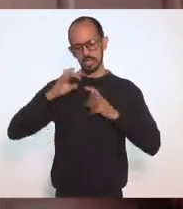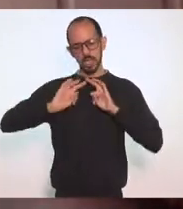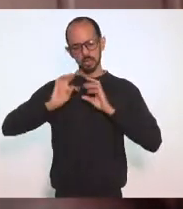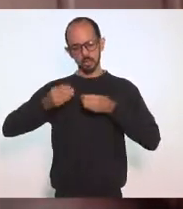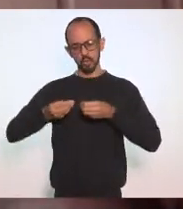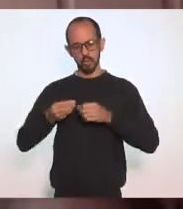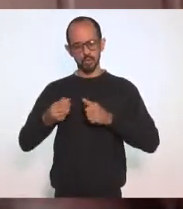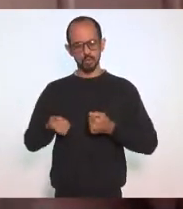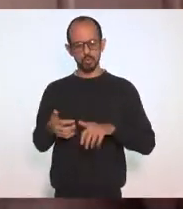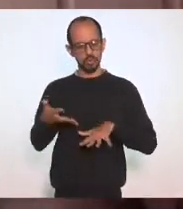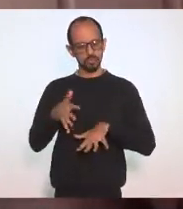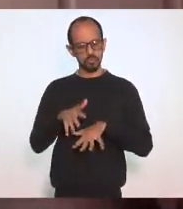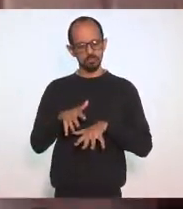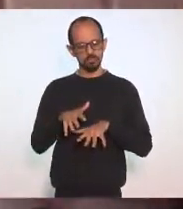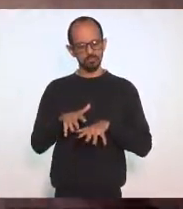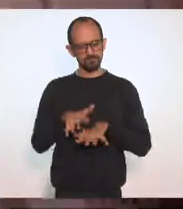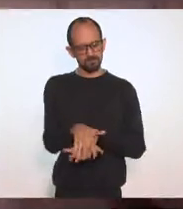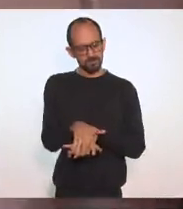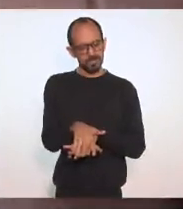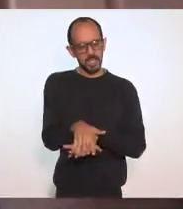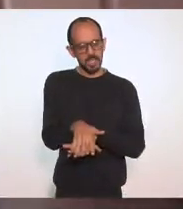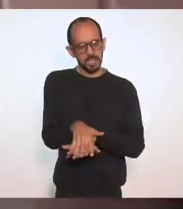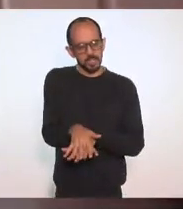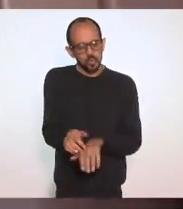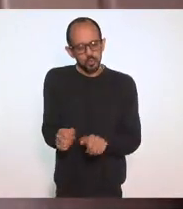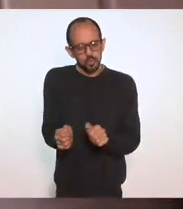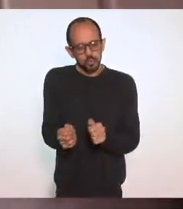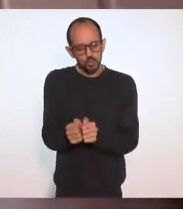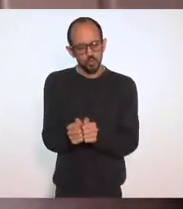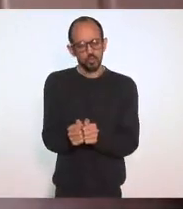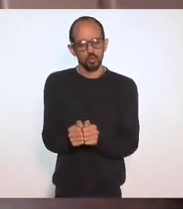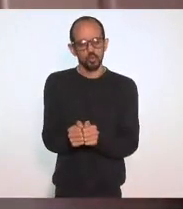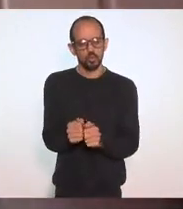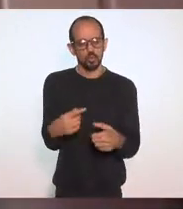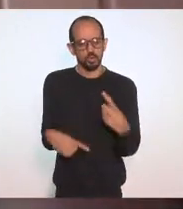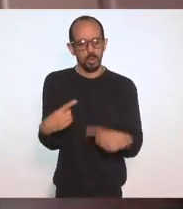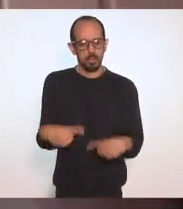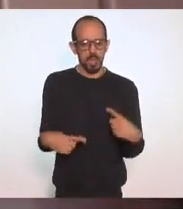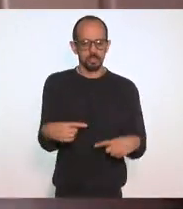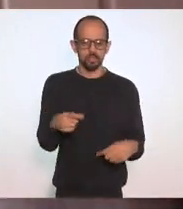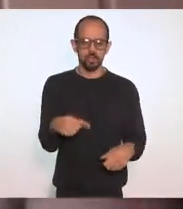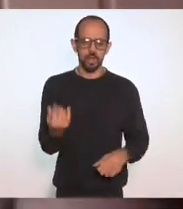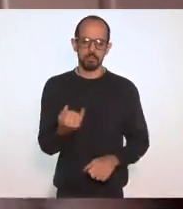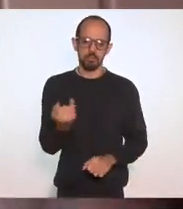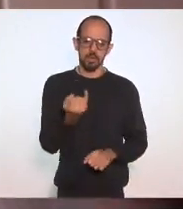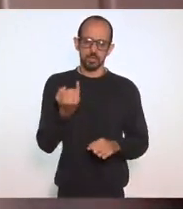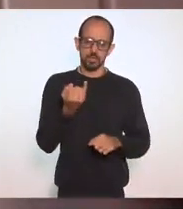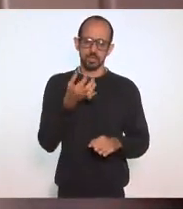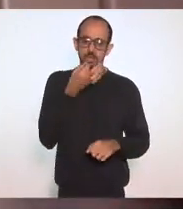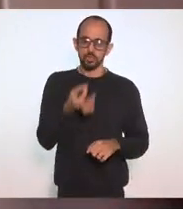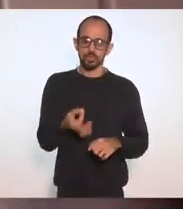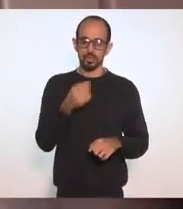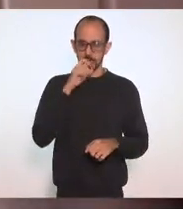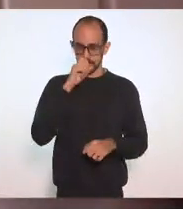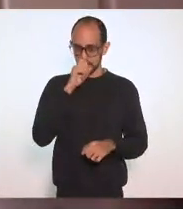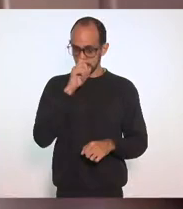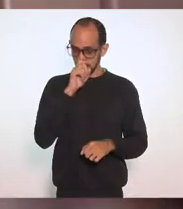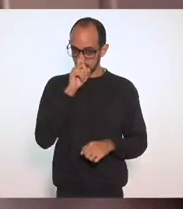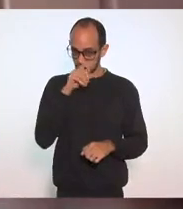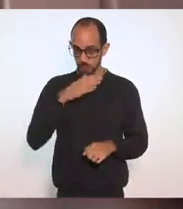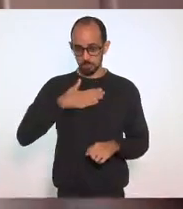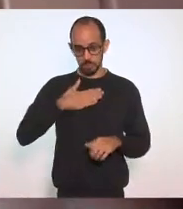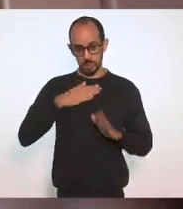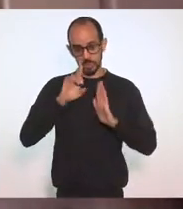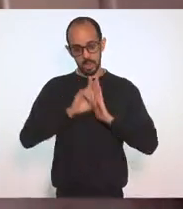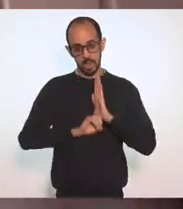inseriram no debate Isso é fundamental E a justificativa Da minha declaração de voto Vai nesse sentido